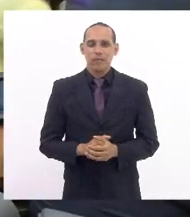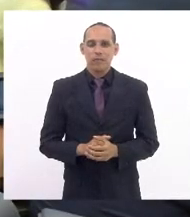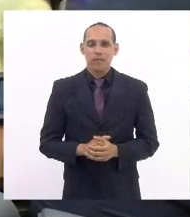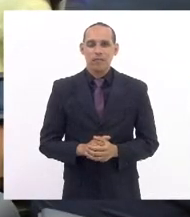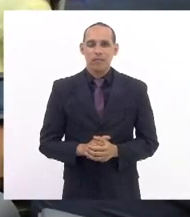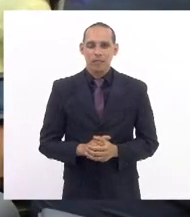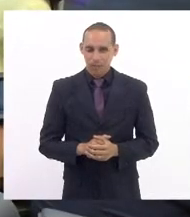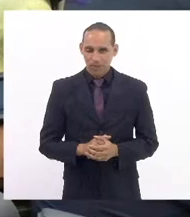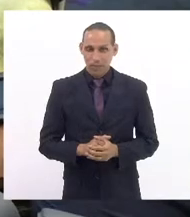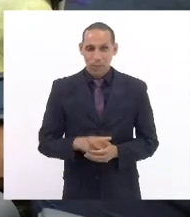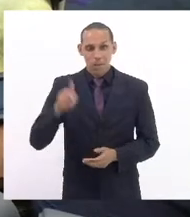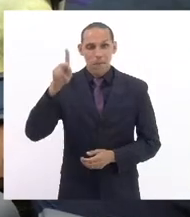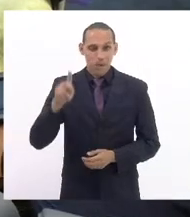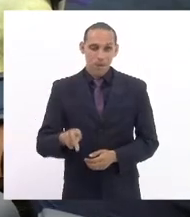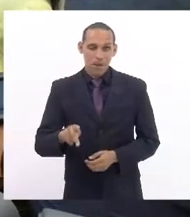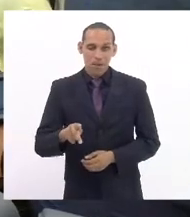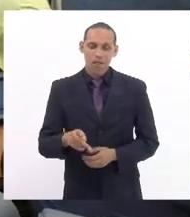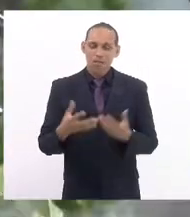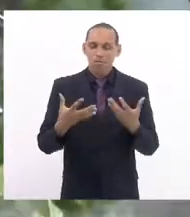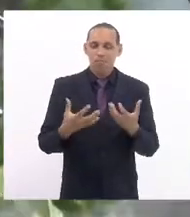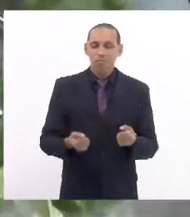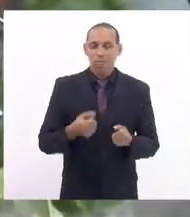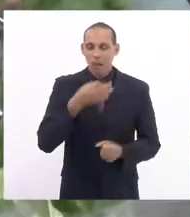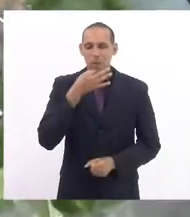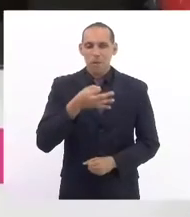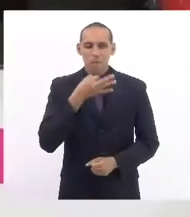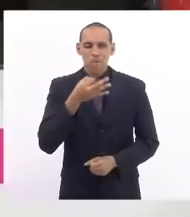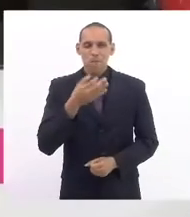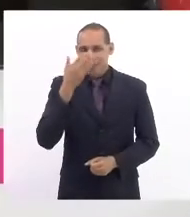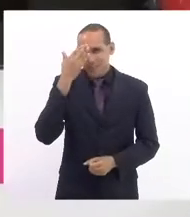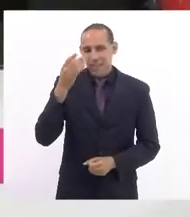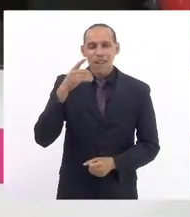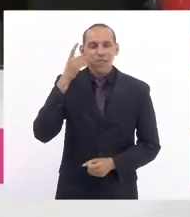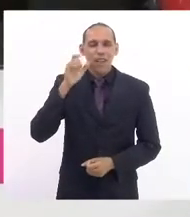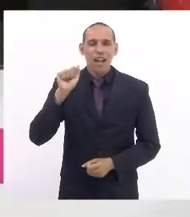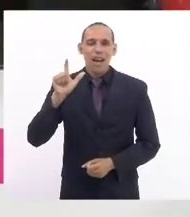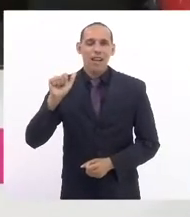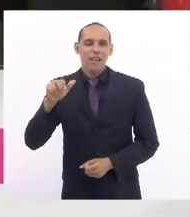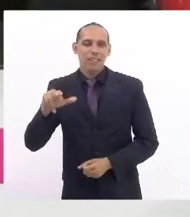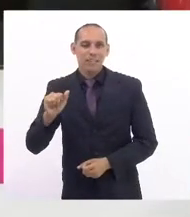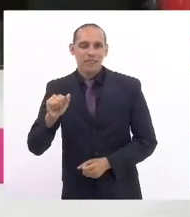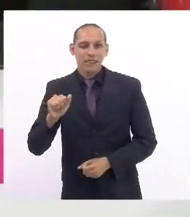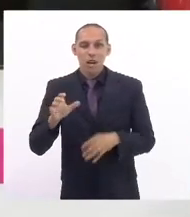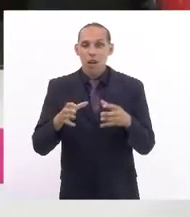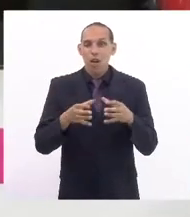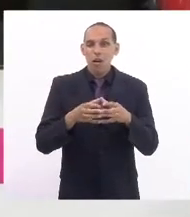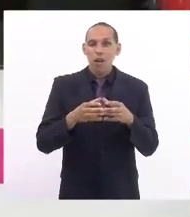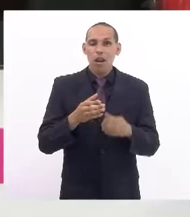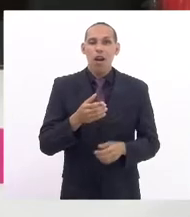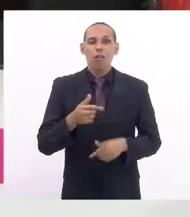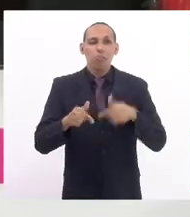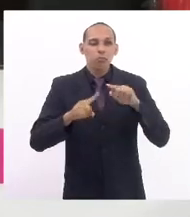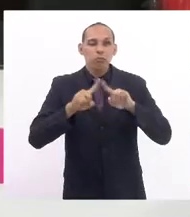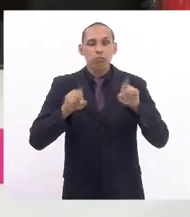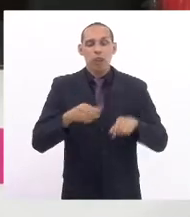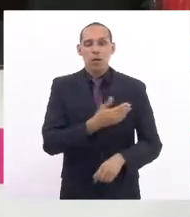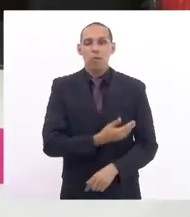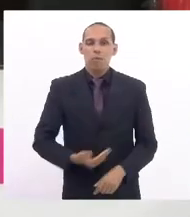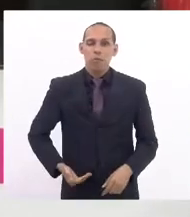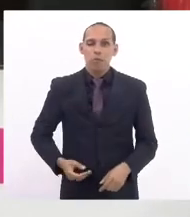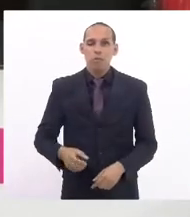presidente me parecia favorável. Obrigada deputada Alana pela comissão de servidores públicos deputado Rodrigo Amorim